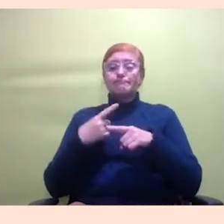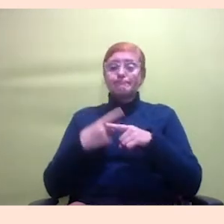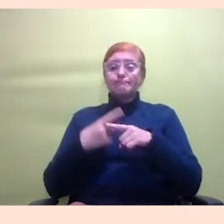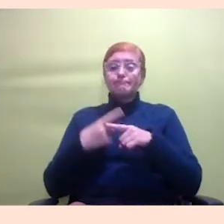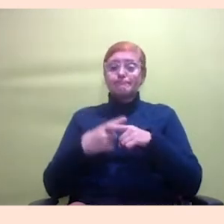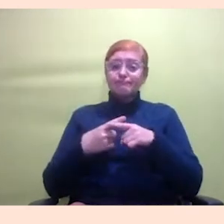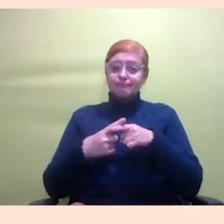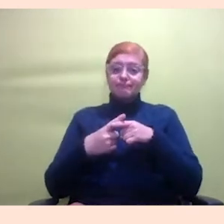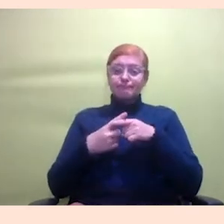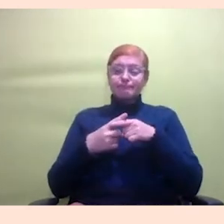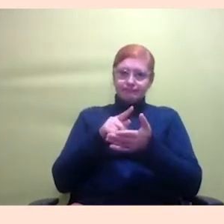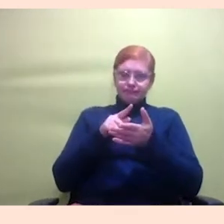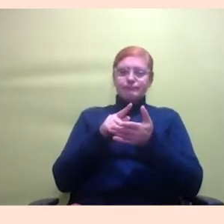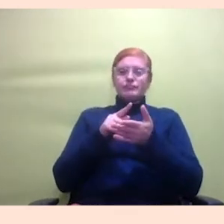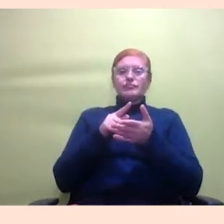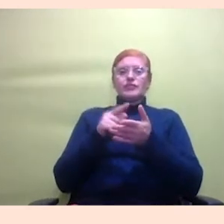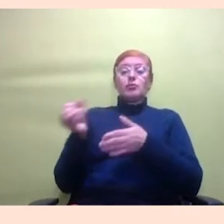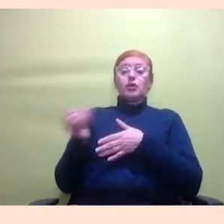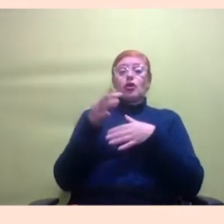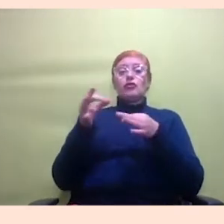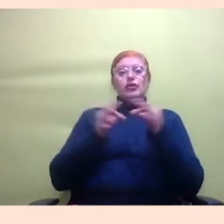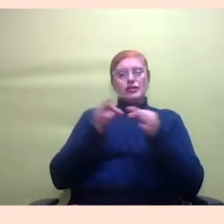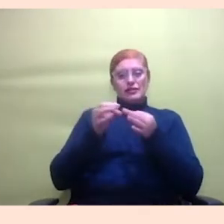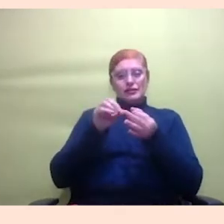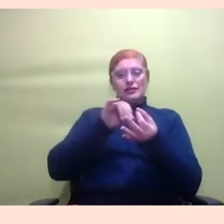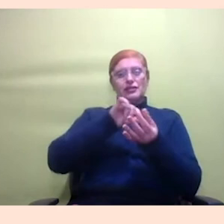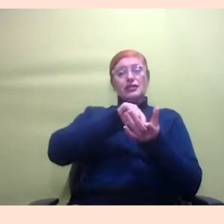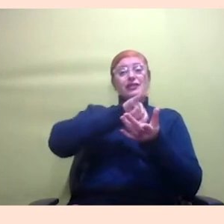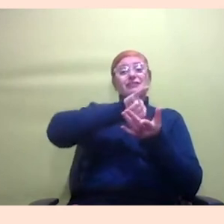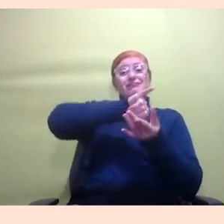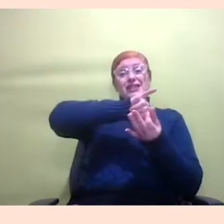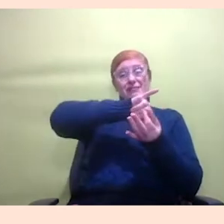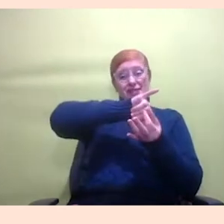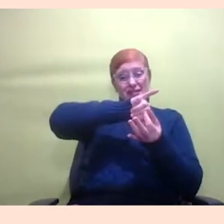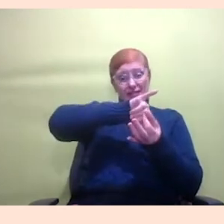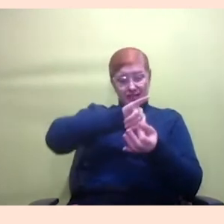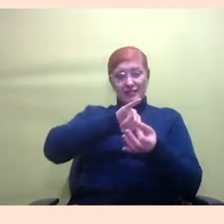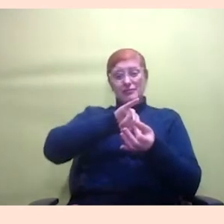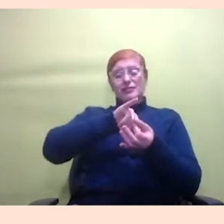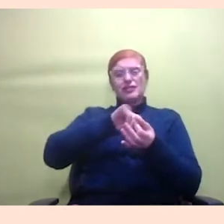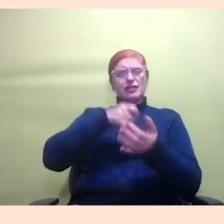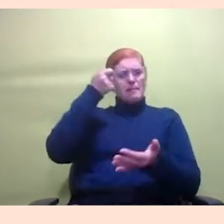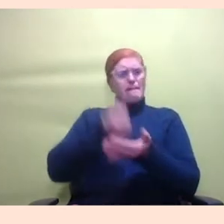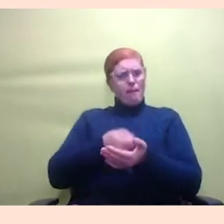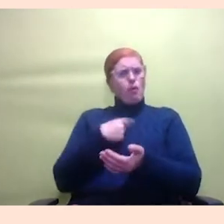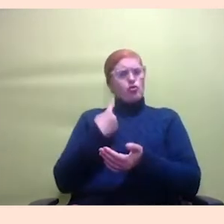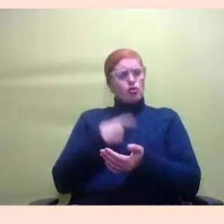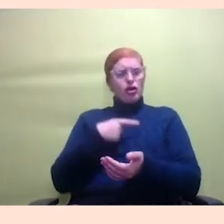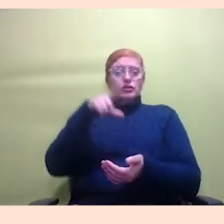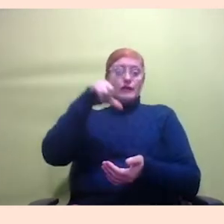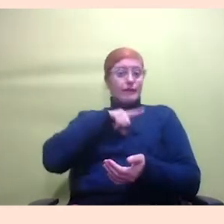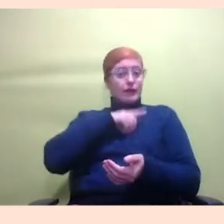reorganização do capitalismo para querer impor isso sobre nós uma coisa é a gente ter direito à internet